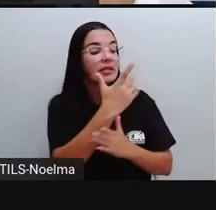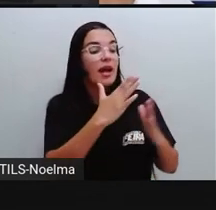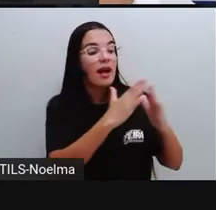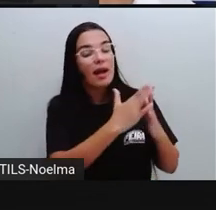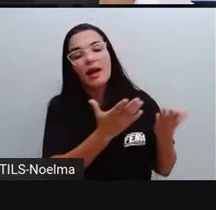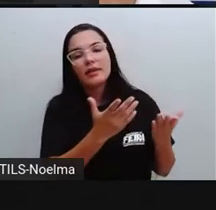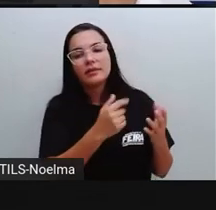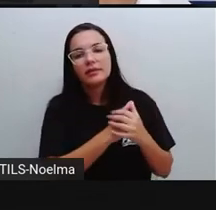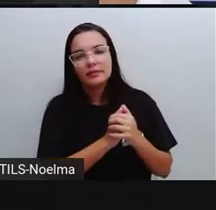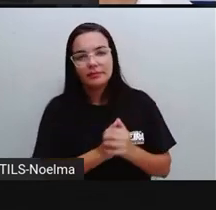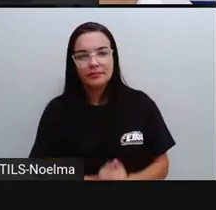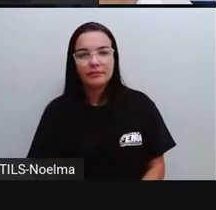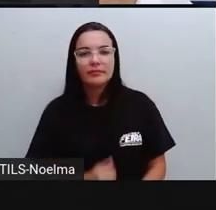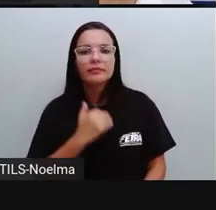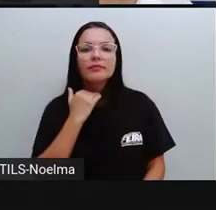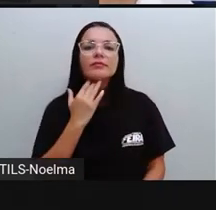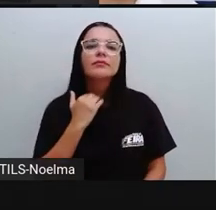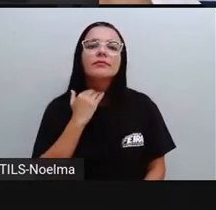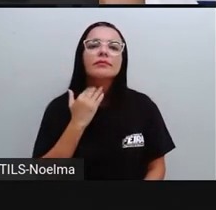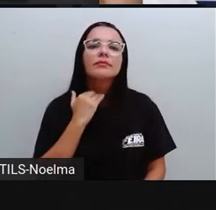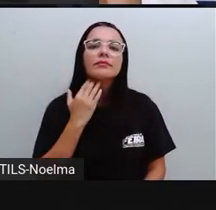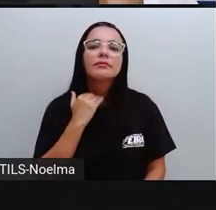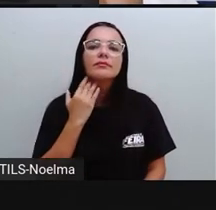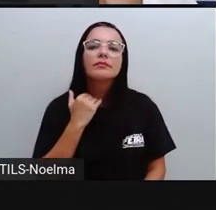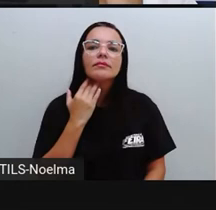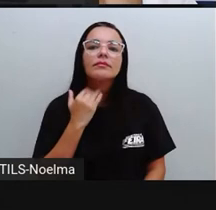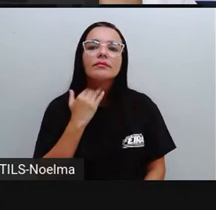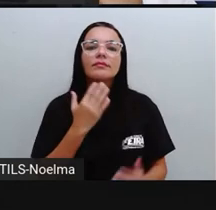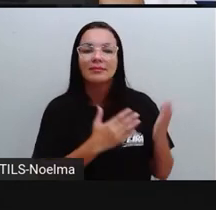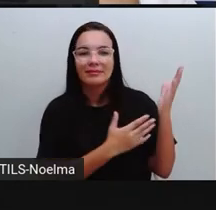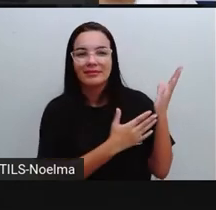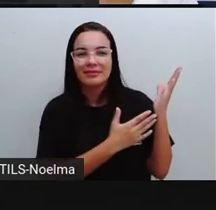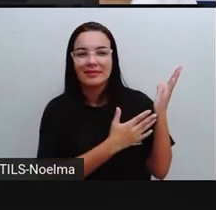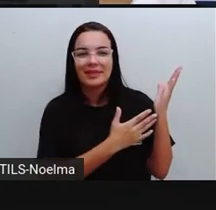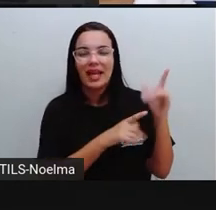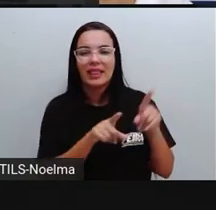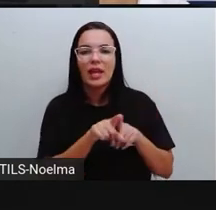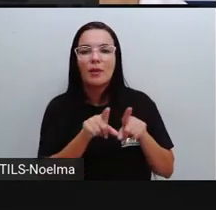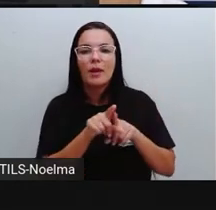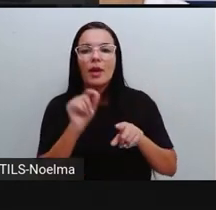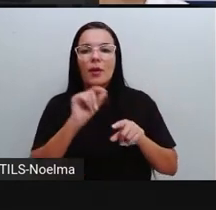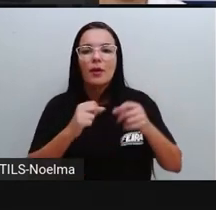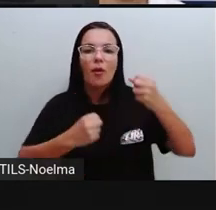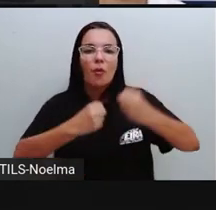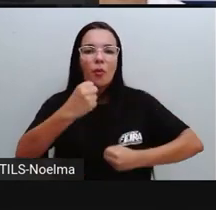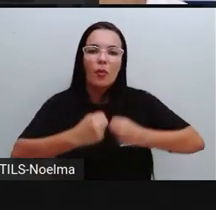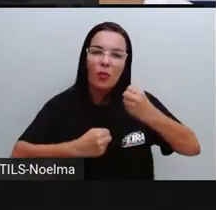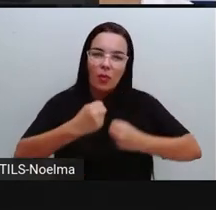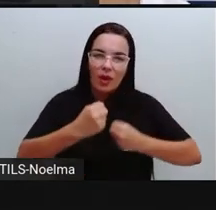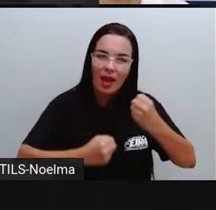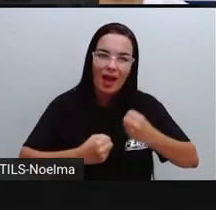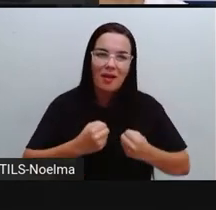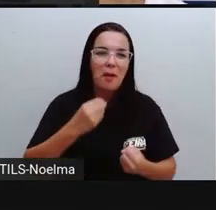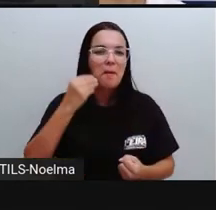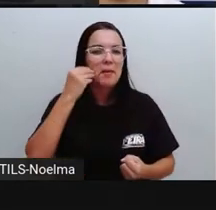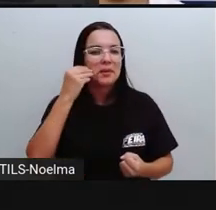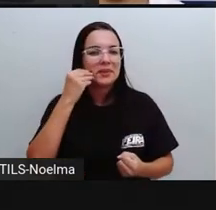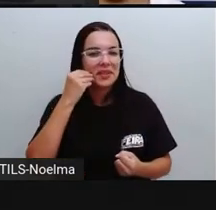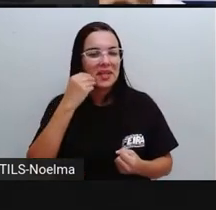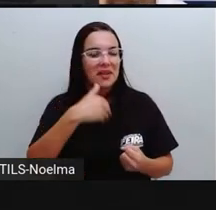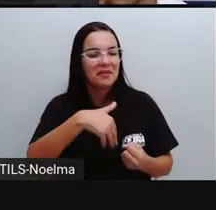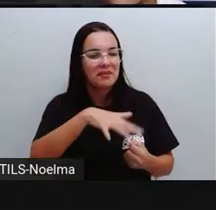geladinho, tá? Ó, tô na rifa. Então, é também um texto